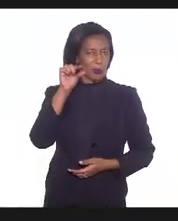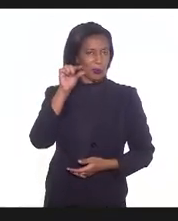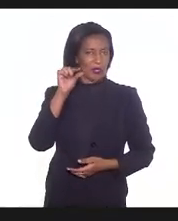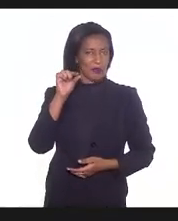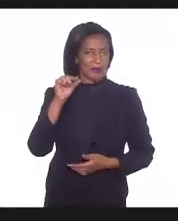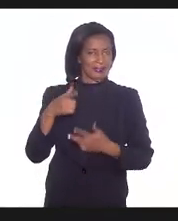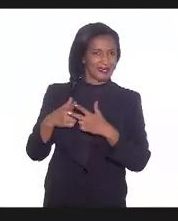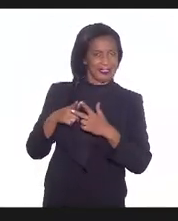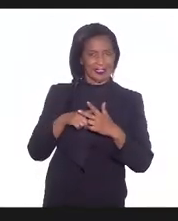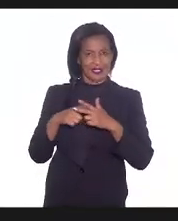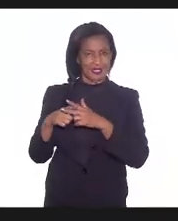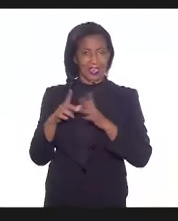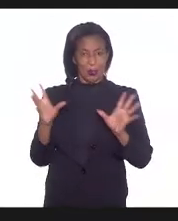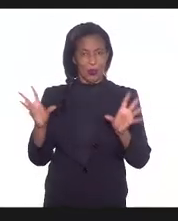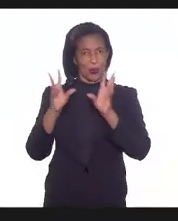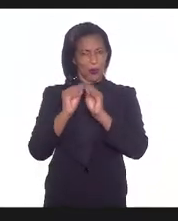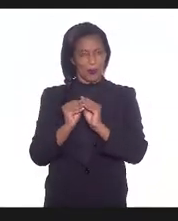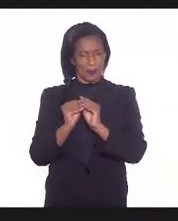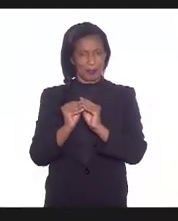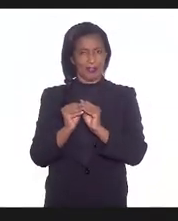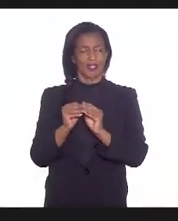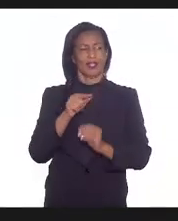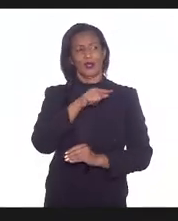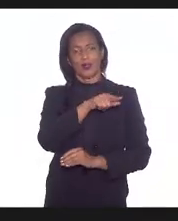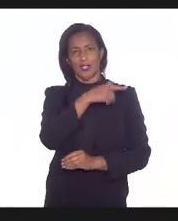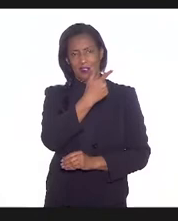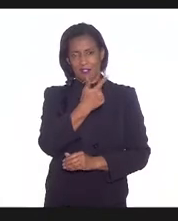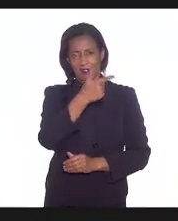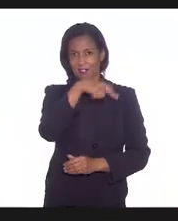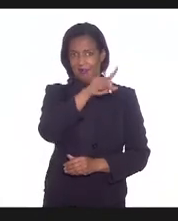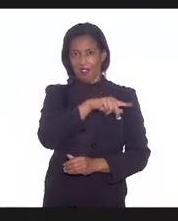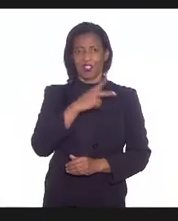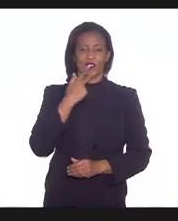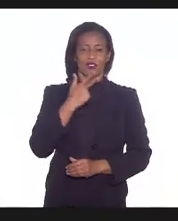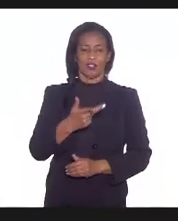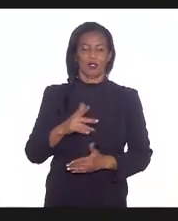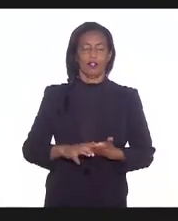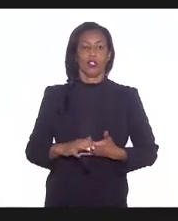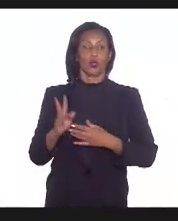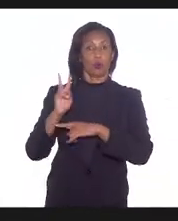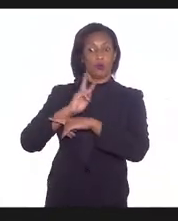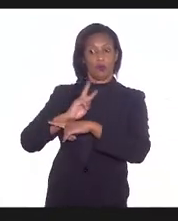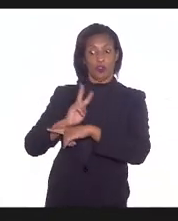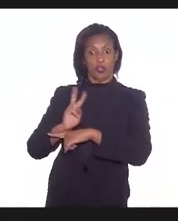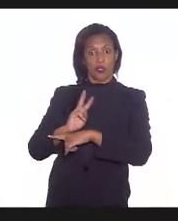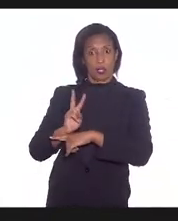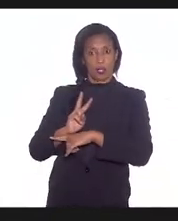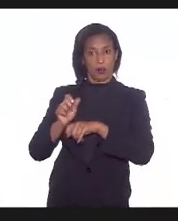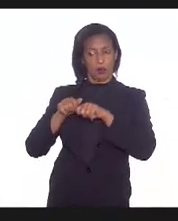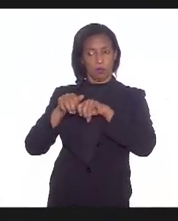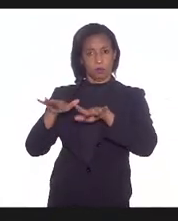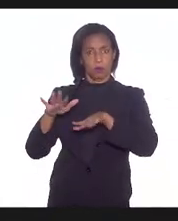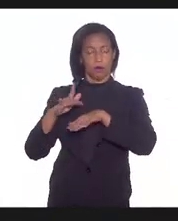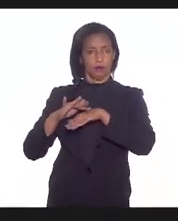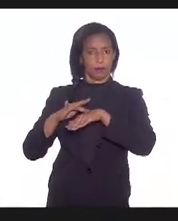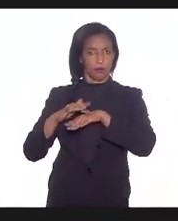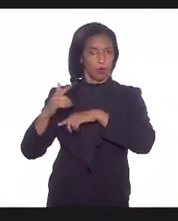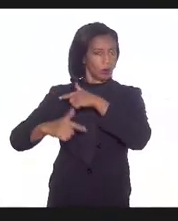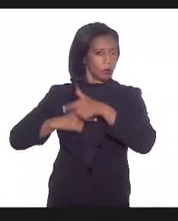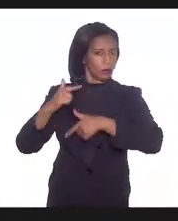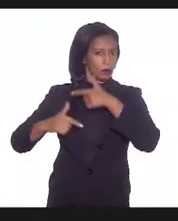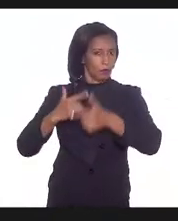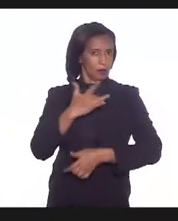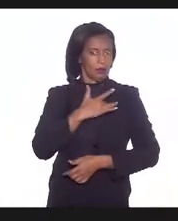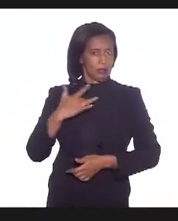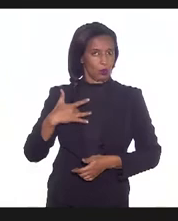aqui então complementando o que a doutora Deise colocou a gente como vigilância epidemiológica e também da área de saúde do trabalhador a gente